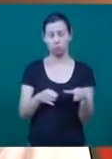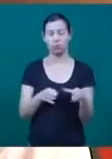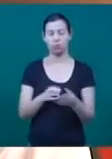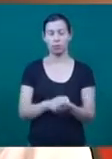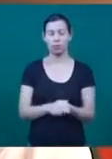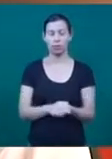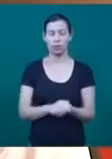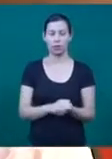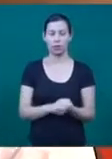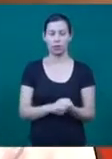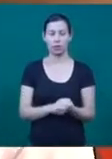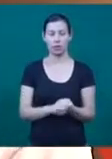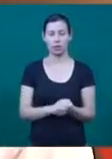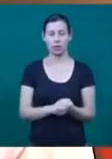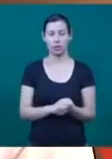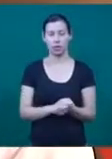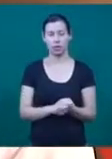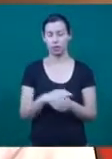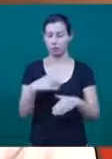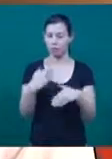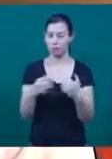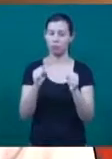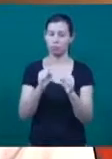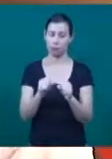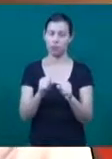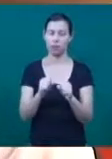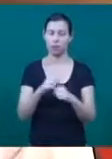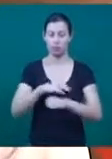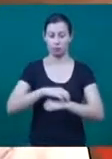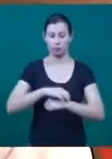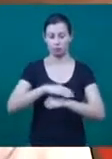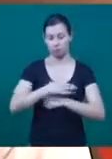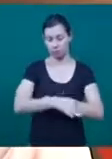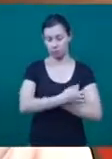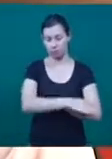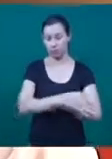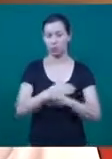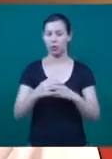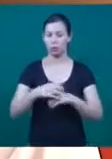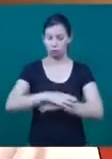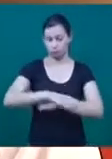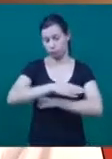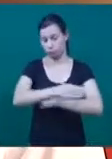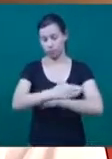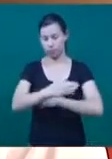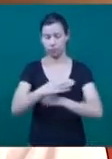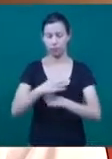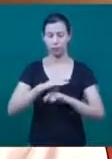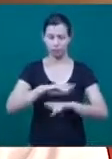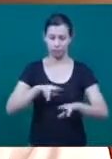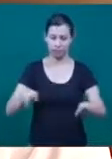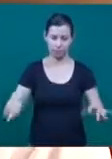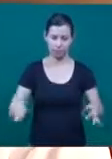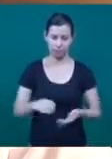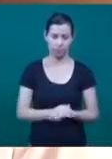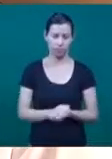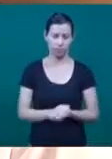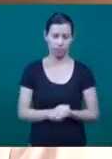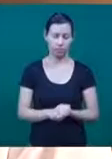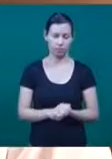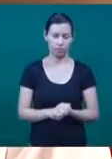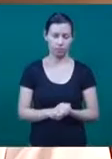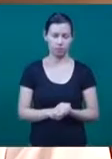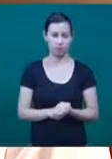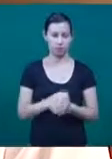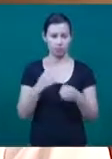feridas, sim. E ficar inchado, com edema. Então, é sempre importante a movimentação, tanto para a